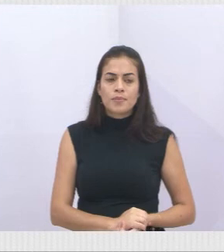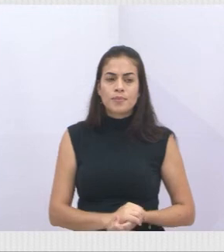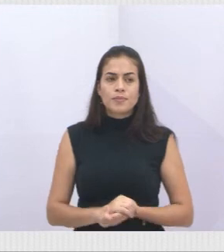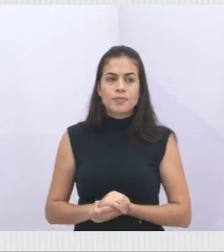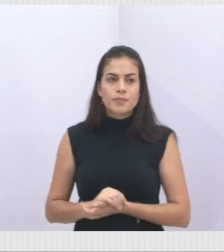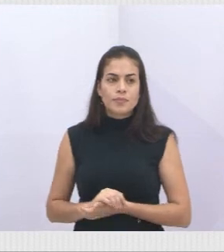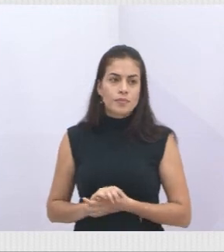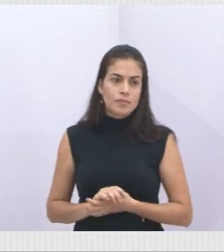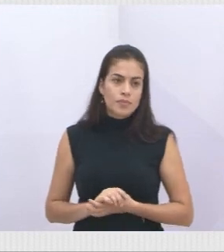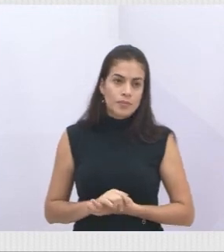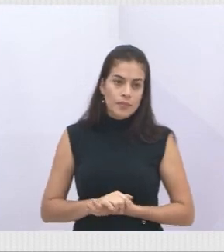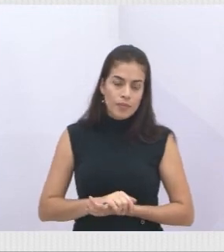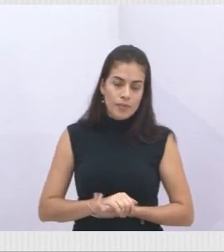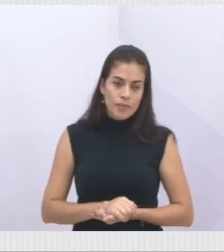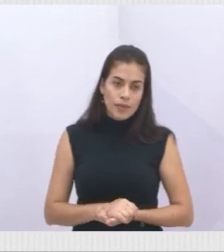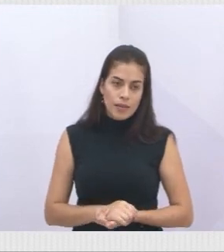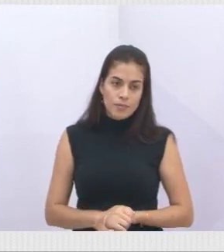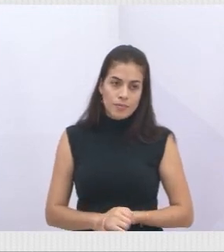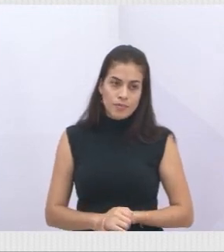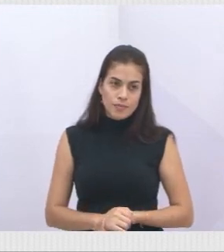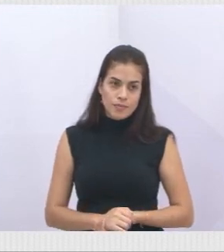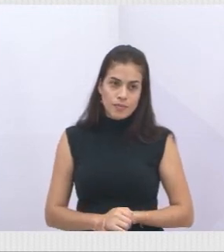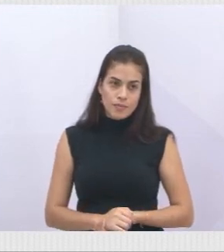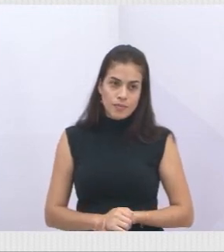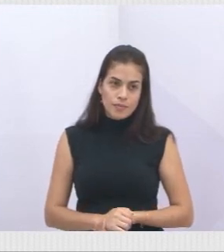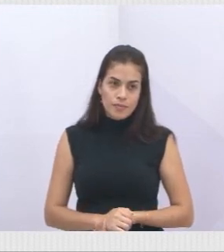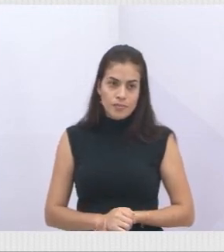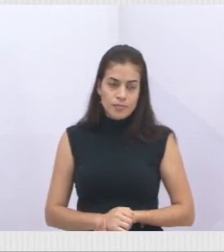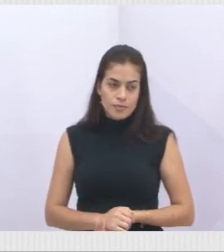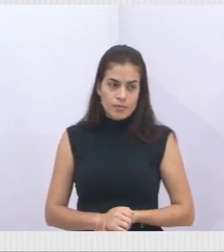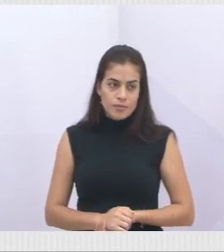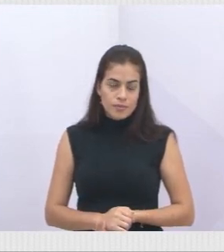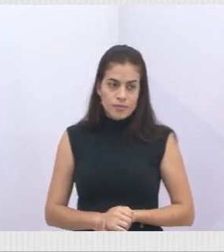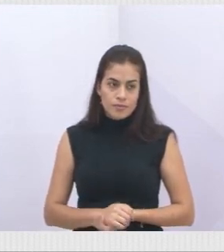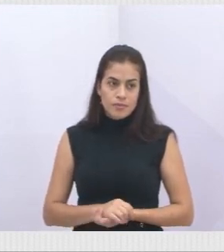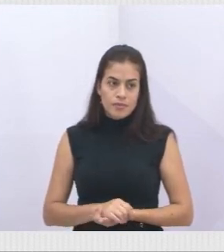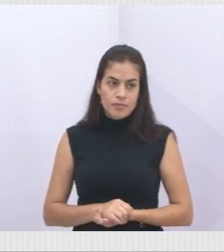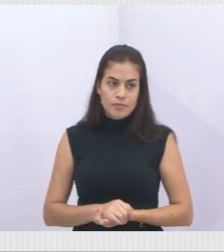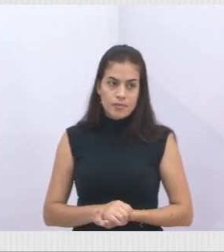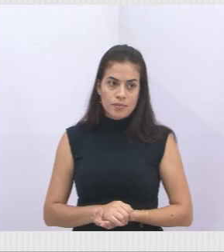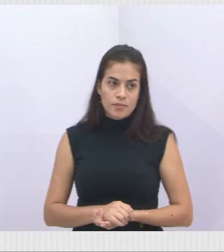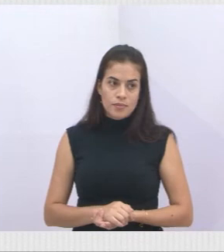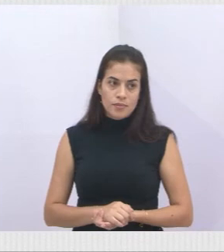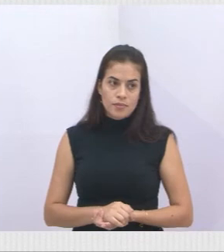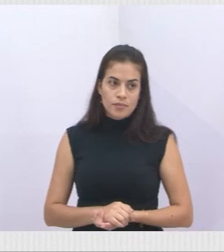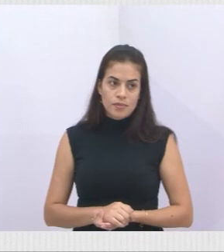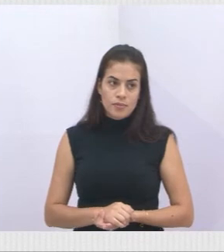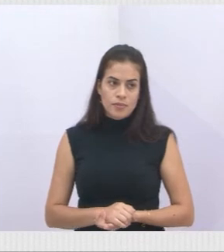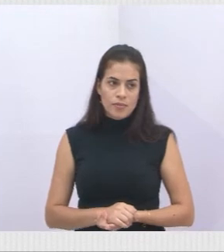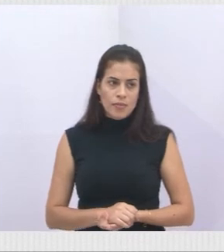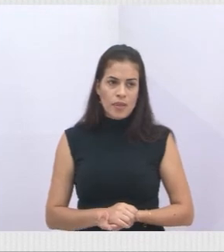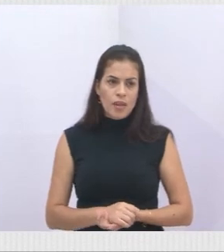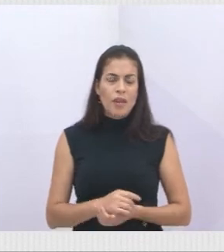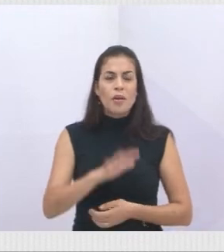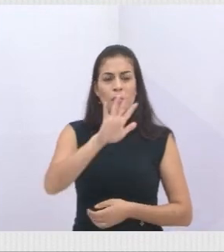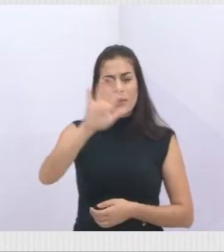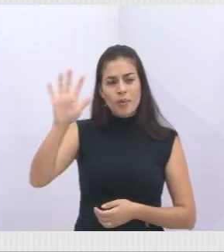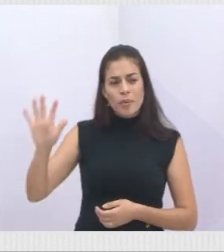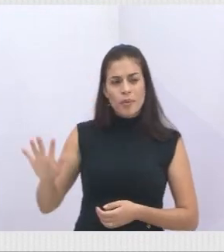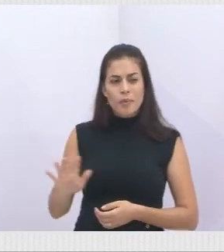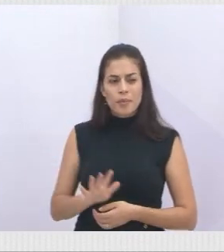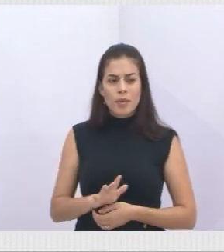Aí, o próximo. Aí, é o mapa da hidrografia do município, identificando as bacias, as microbacias do